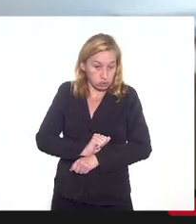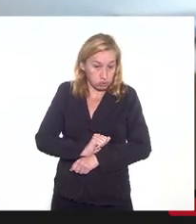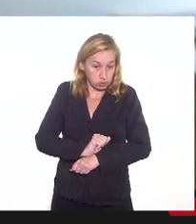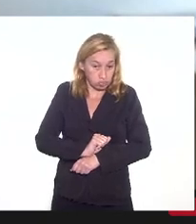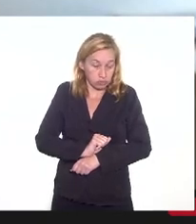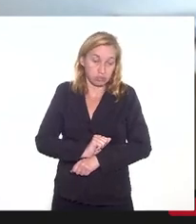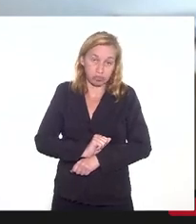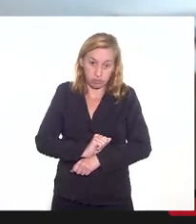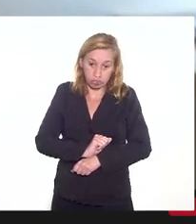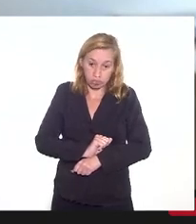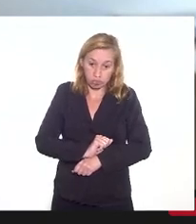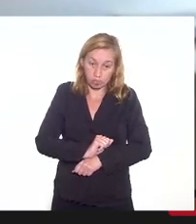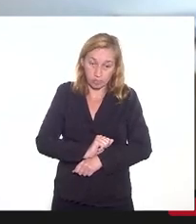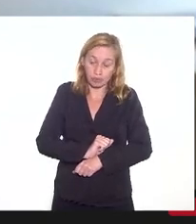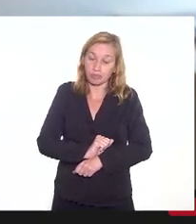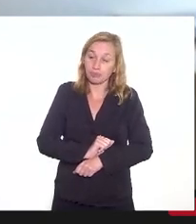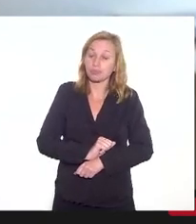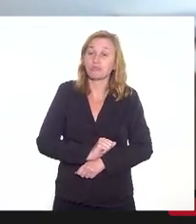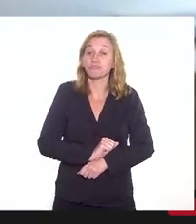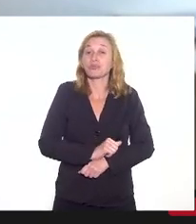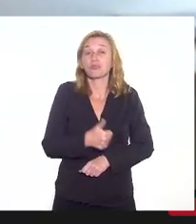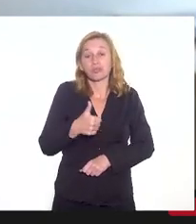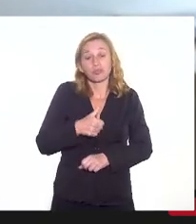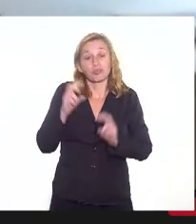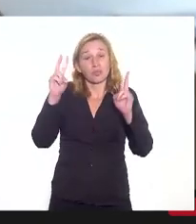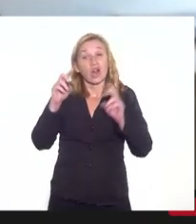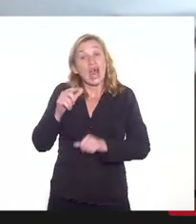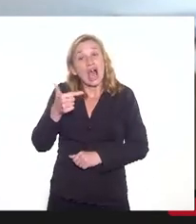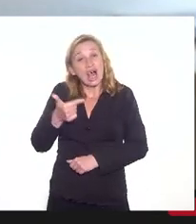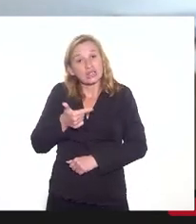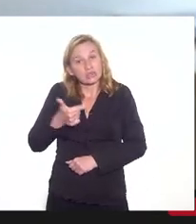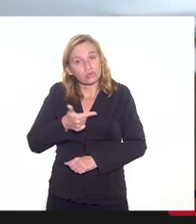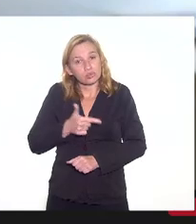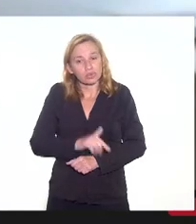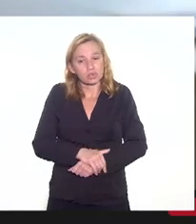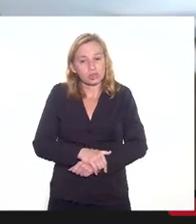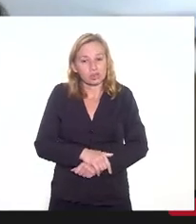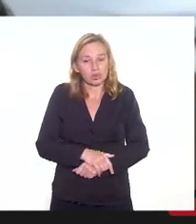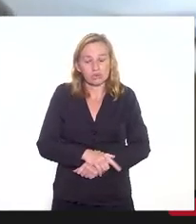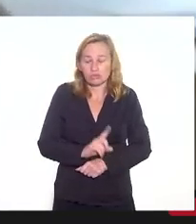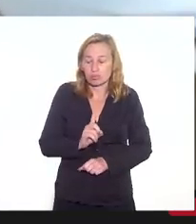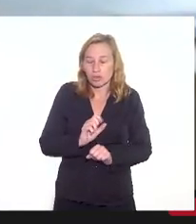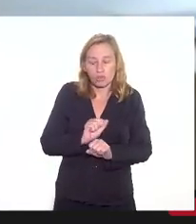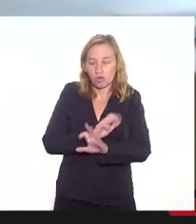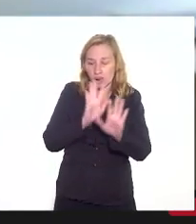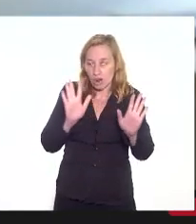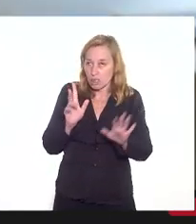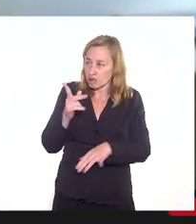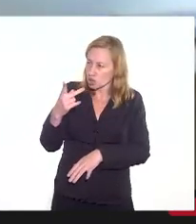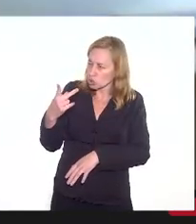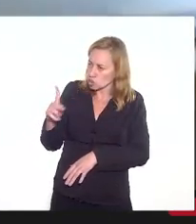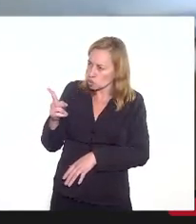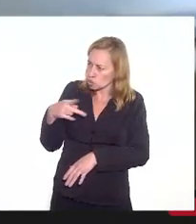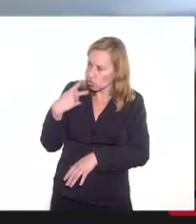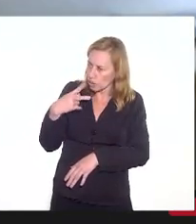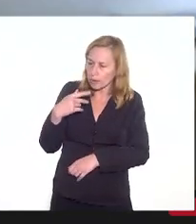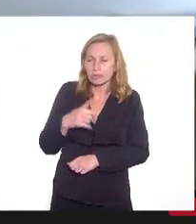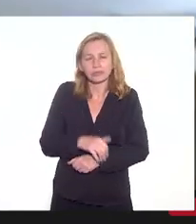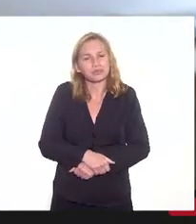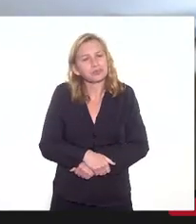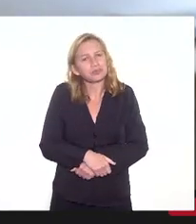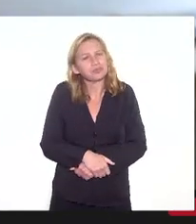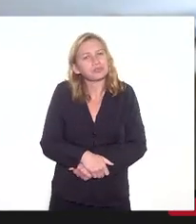constitucional. Essa é a primeira questão. E a segunda, que não ficou claro na sua exposição,